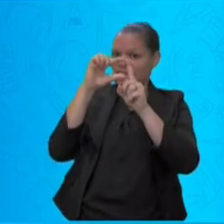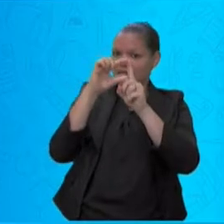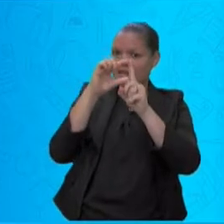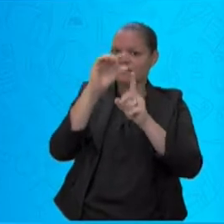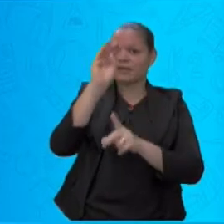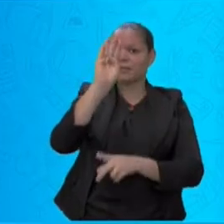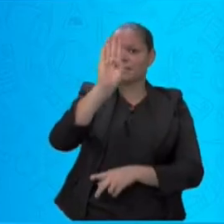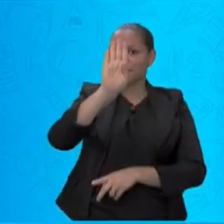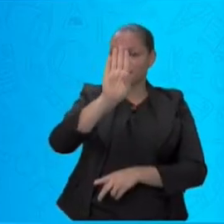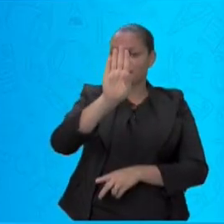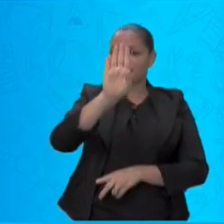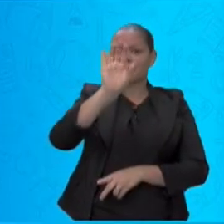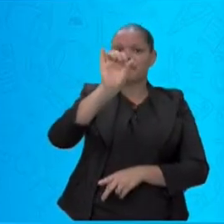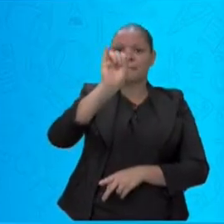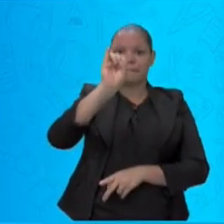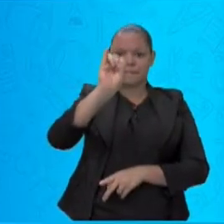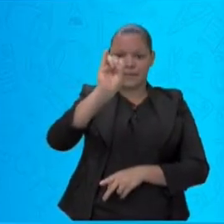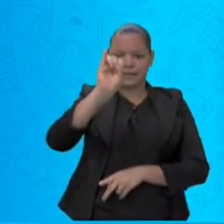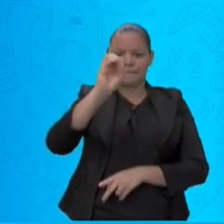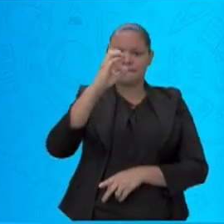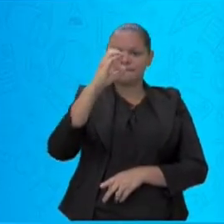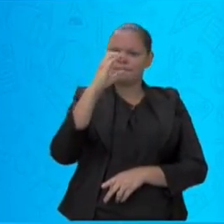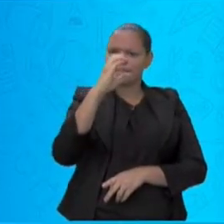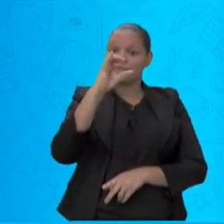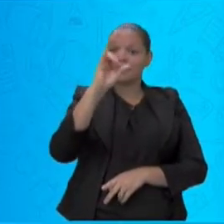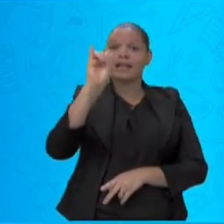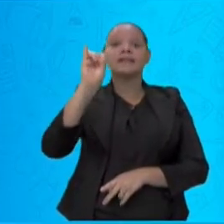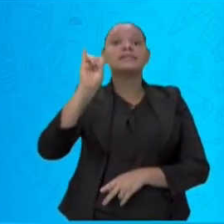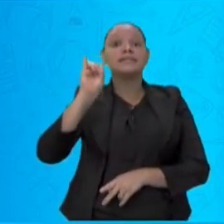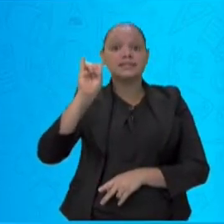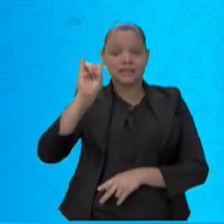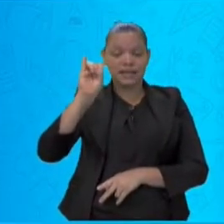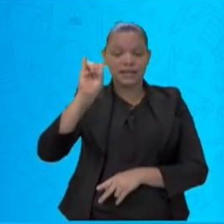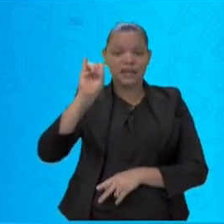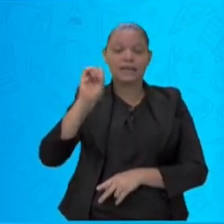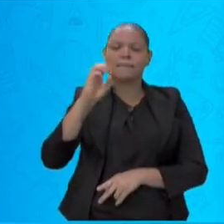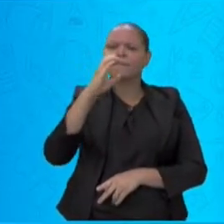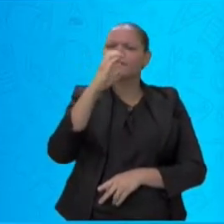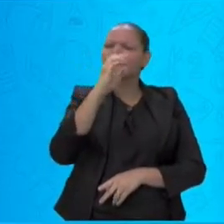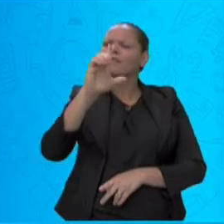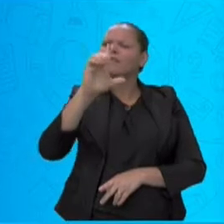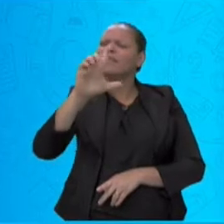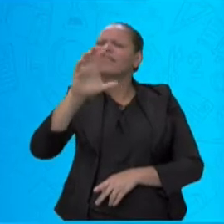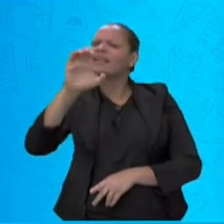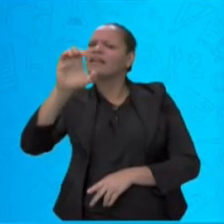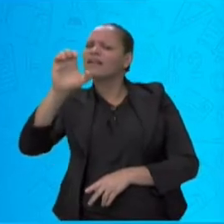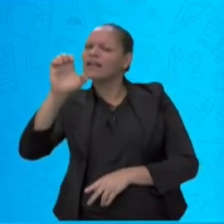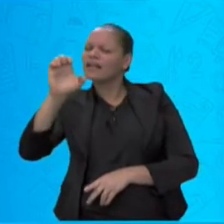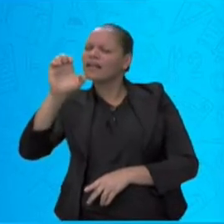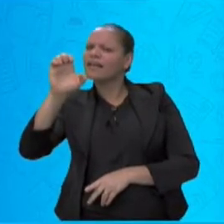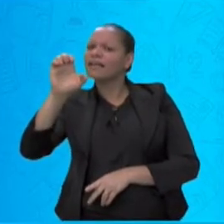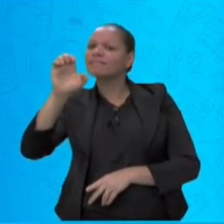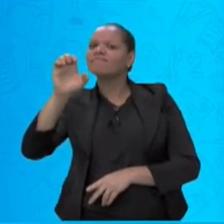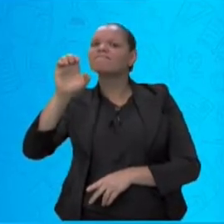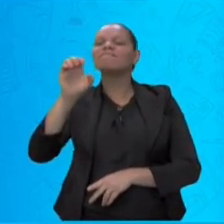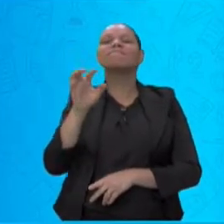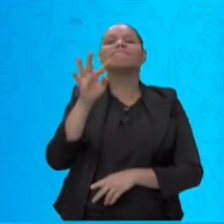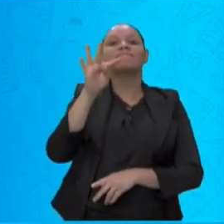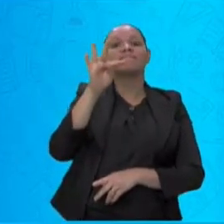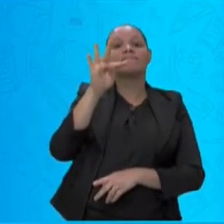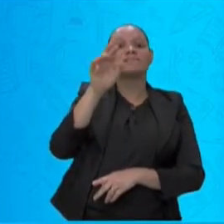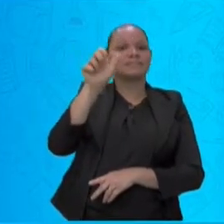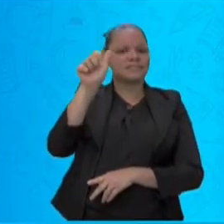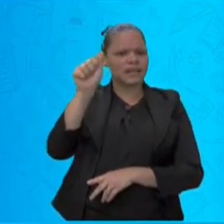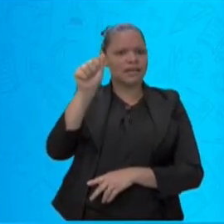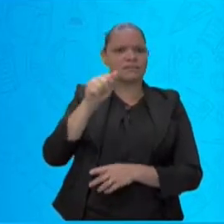Bi-ci-c-le-ta. Reparou que onde nós temos o